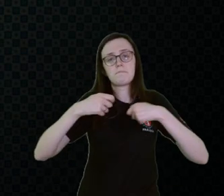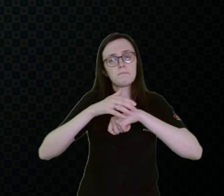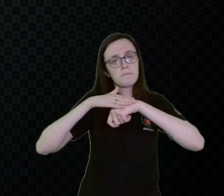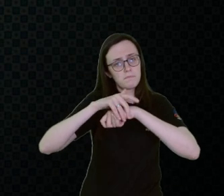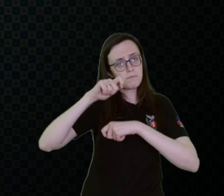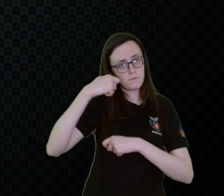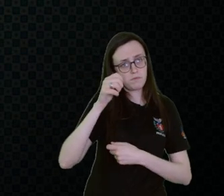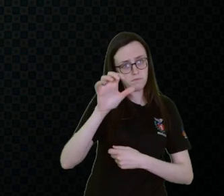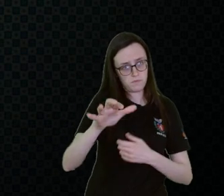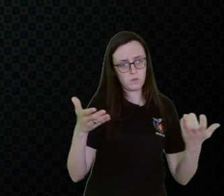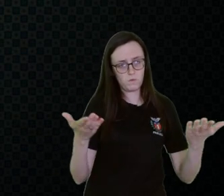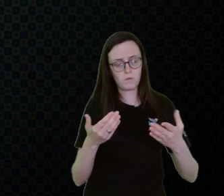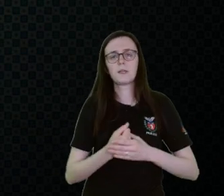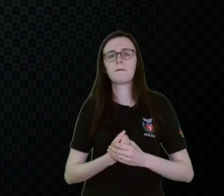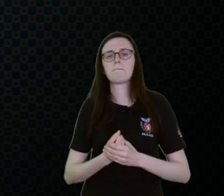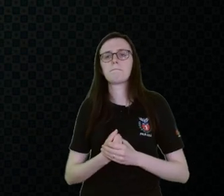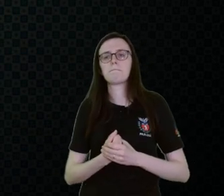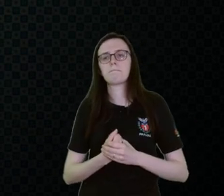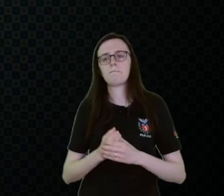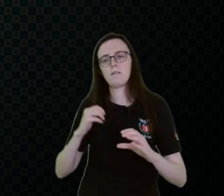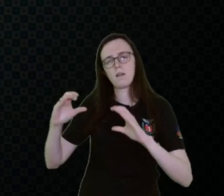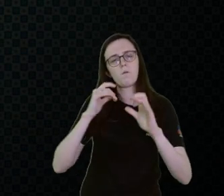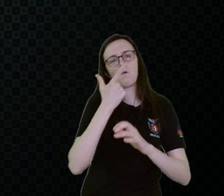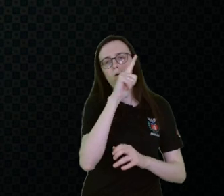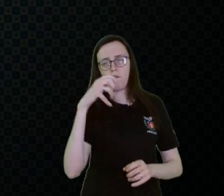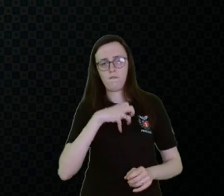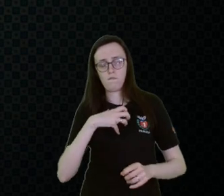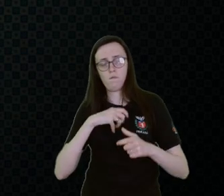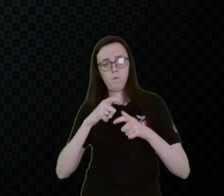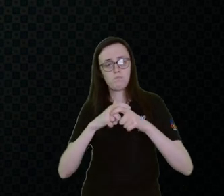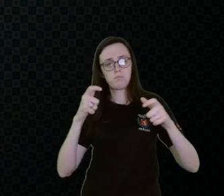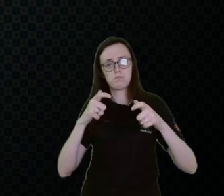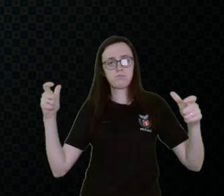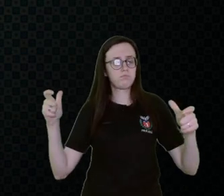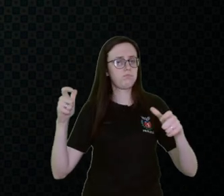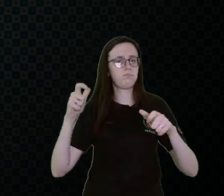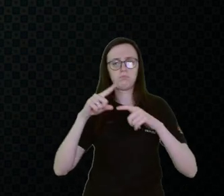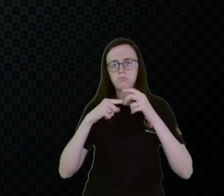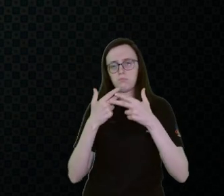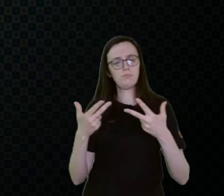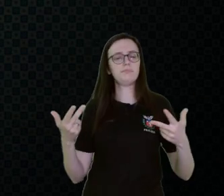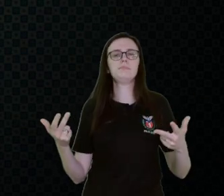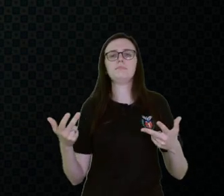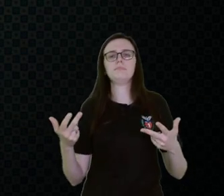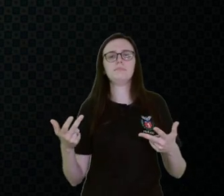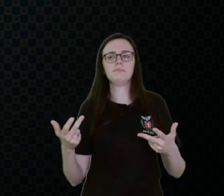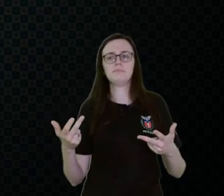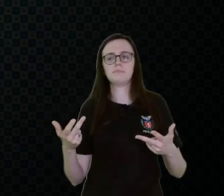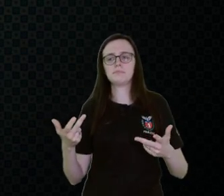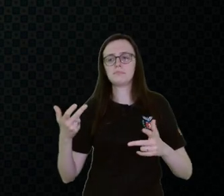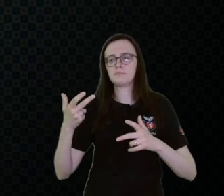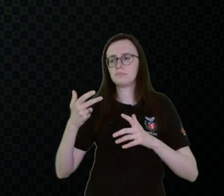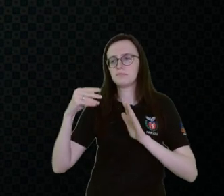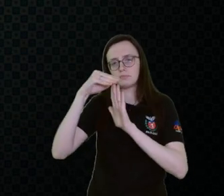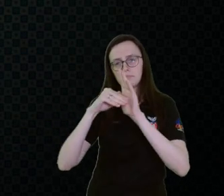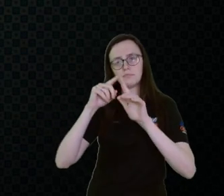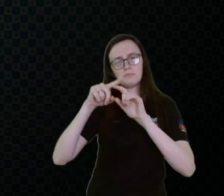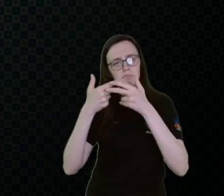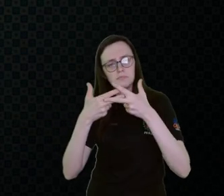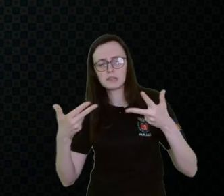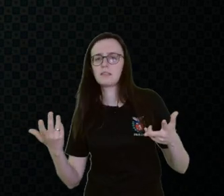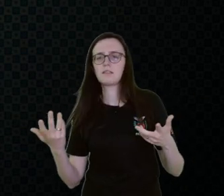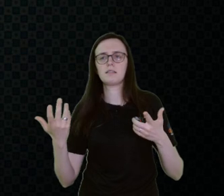pouco hoje. A comunicação alternativa, ela tá crescendo muito. Então, os recursos, os softwares, os